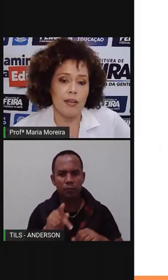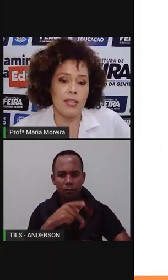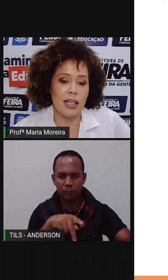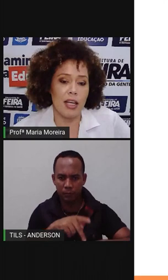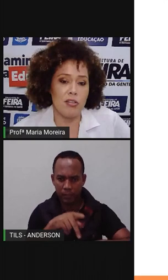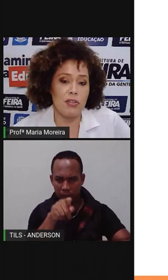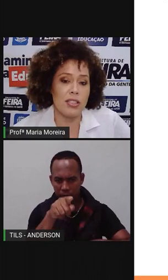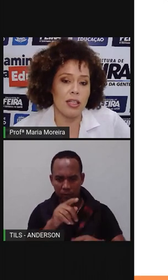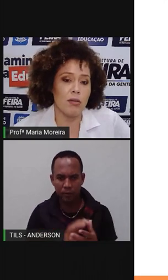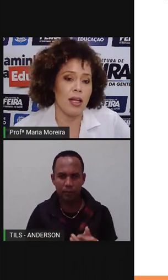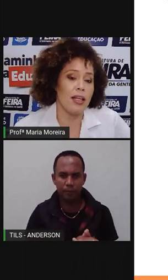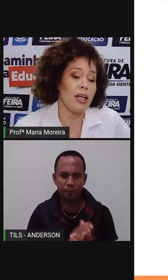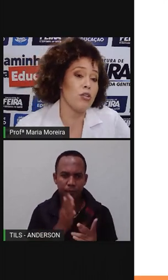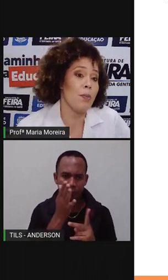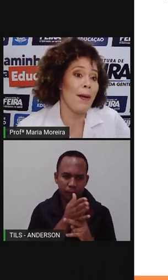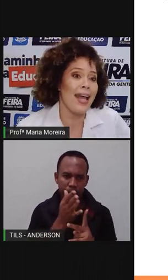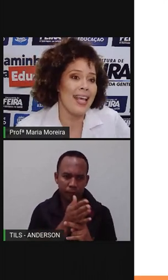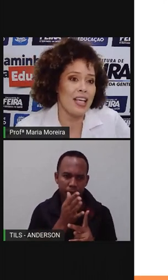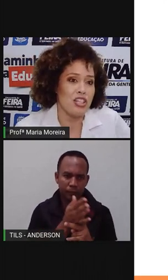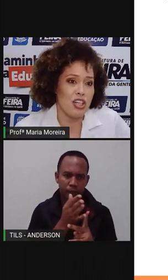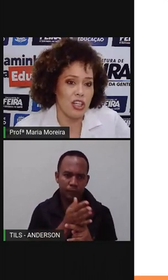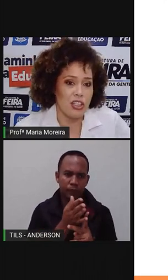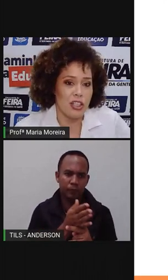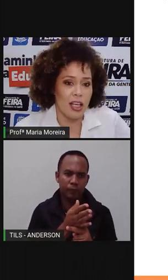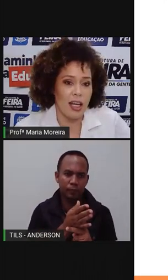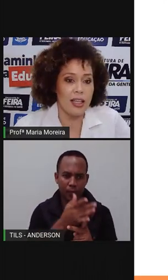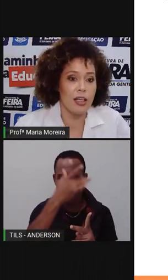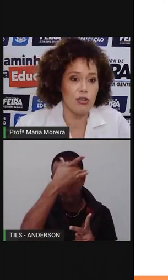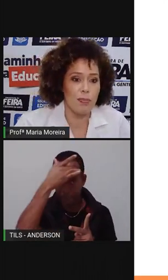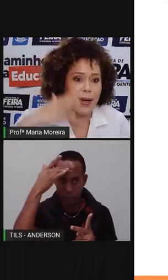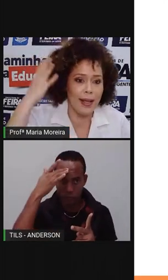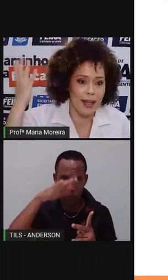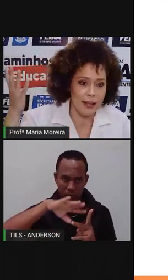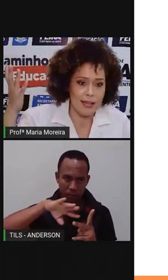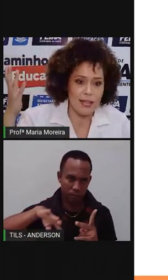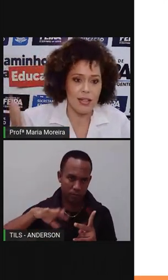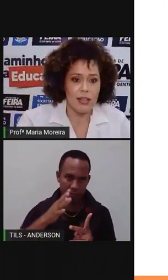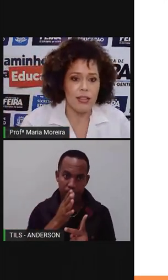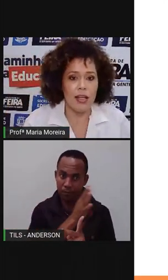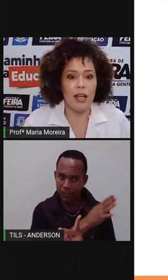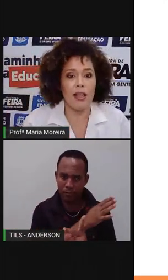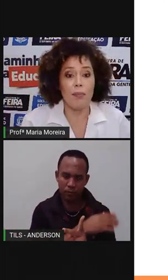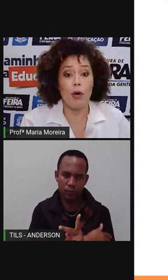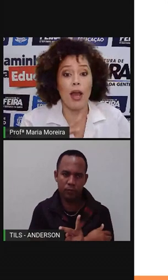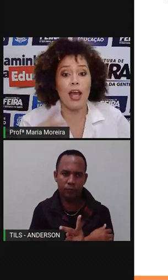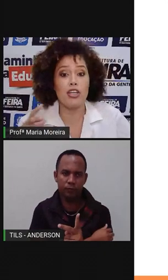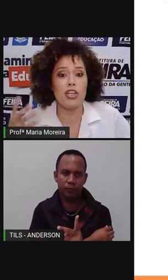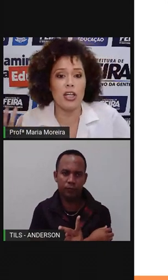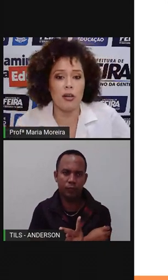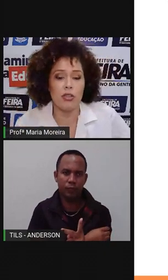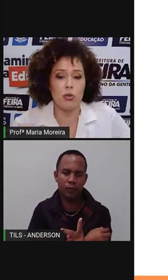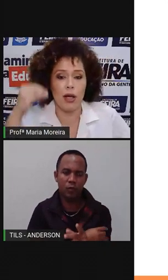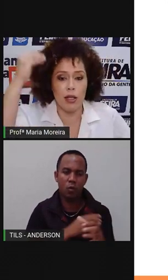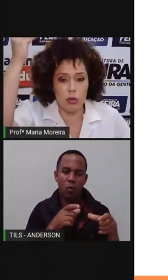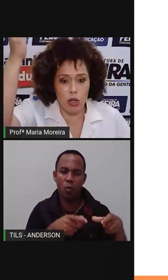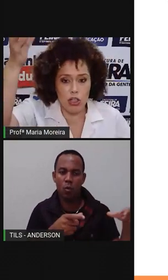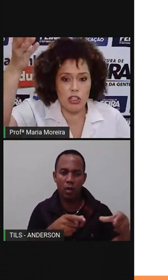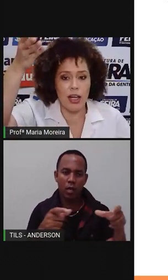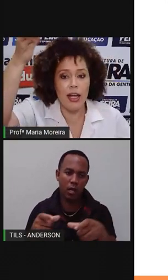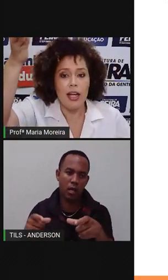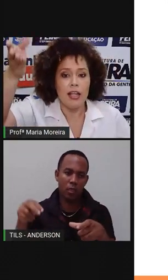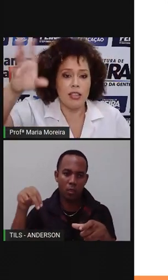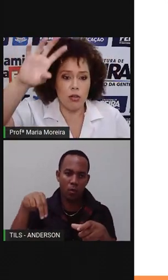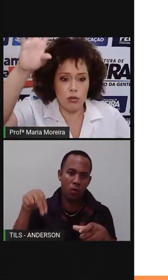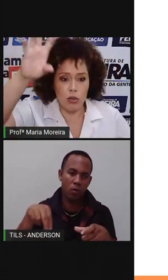Ah, então, essa aqui é a divisão, né? Não de país, gente, tá? Não de país. E por região, situada ao